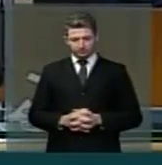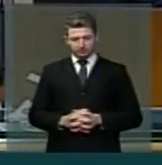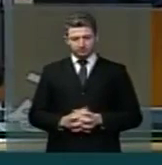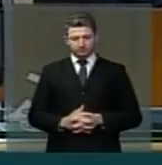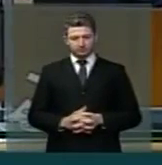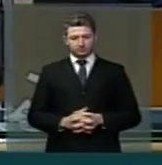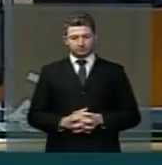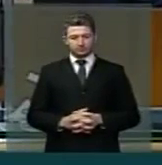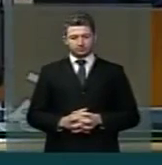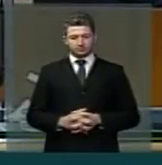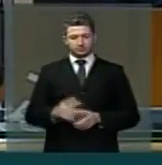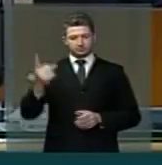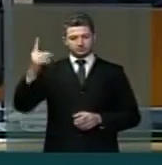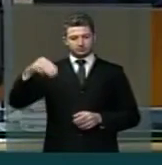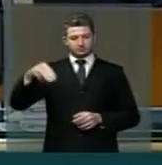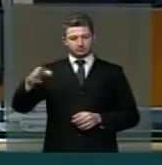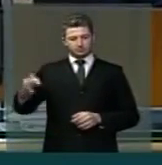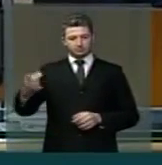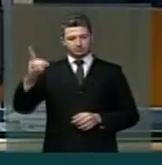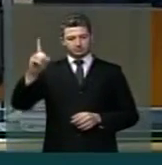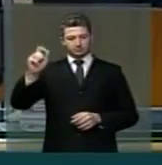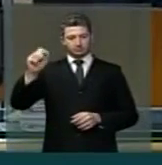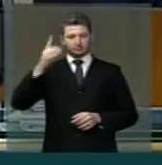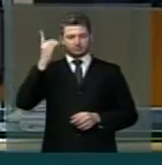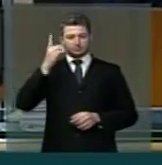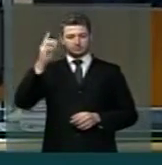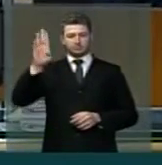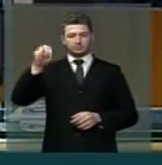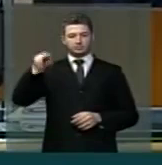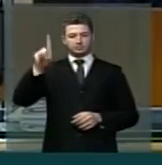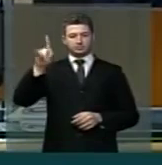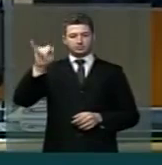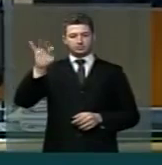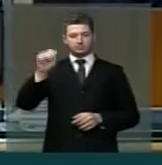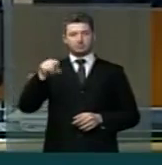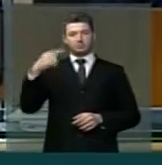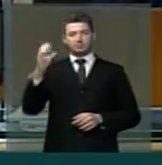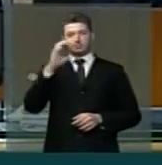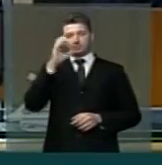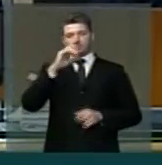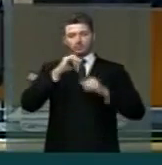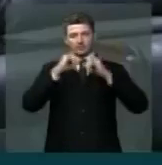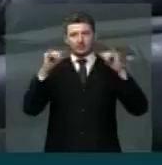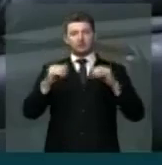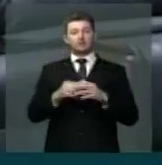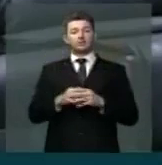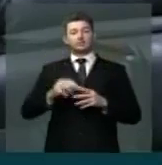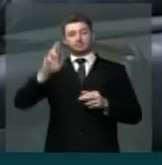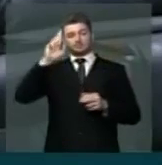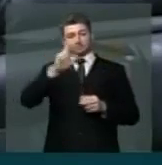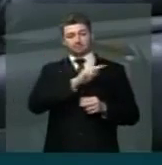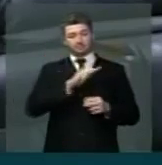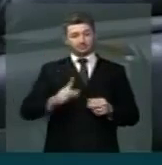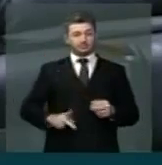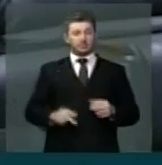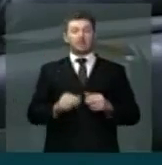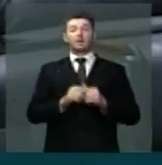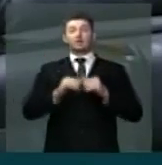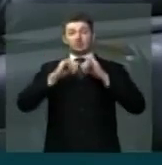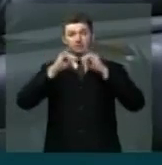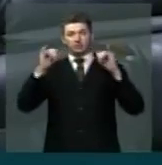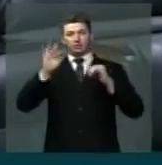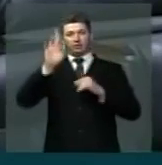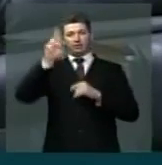Um minuto para a deputada Benedita da Silva e posteriormente iniciaremos as breves comunicações. Senhor Presidente, a divulgação pelo